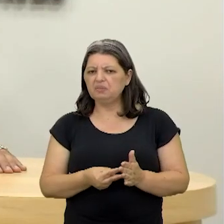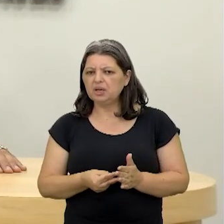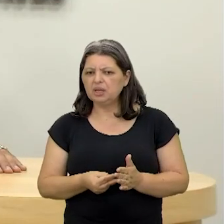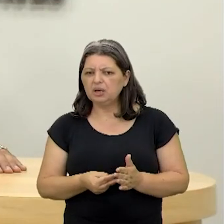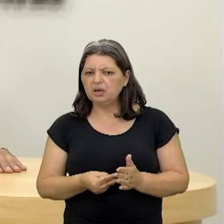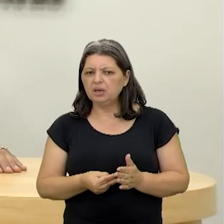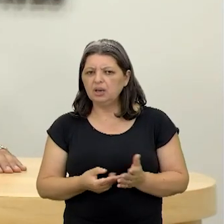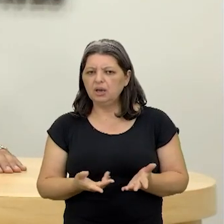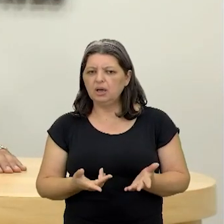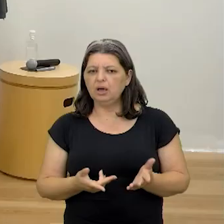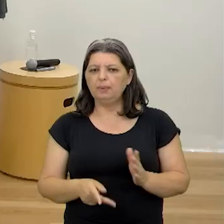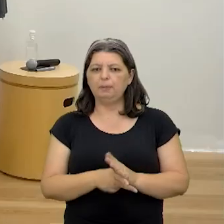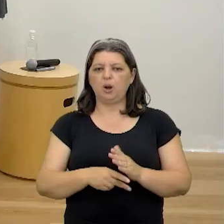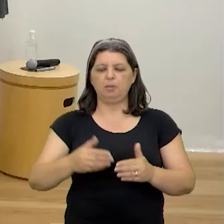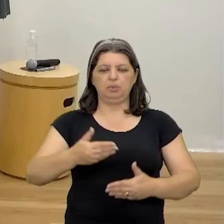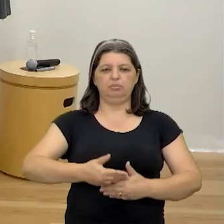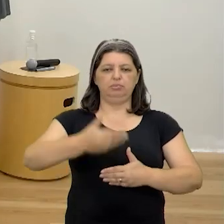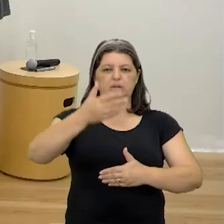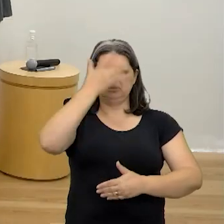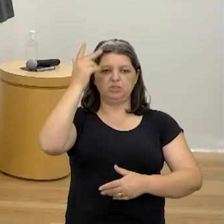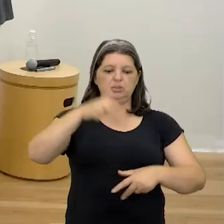fuzila. Fuzila.